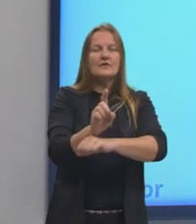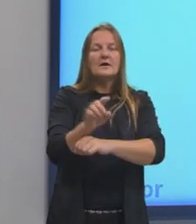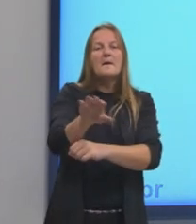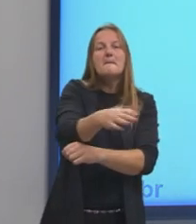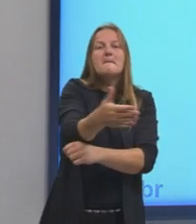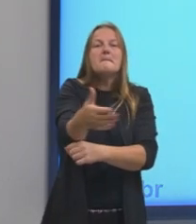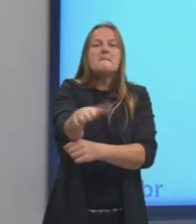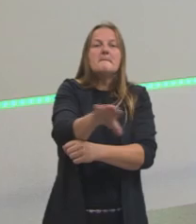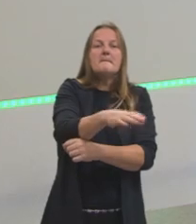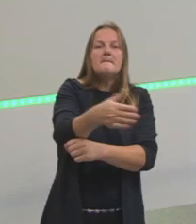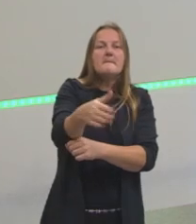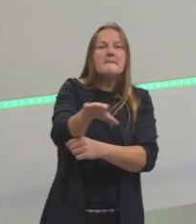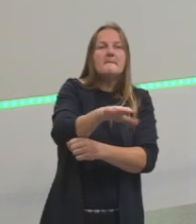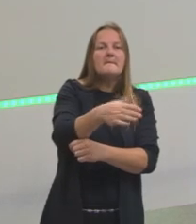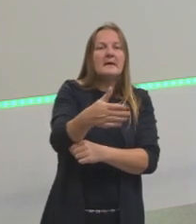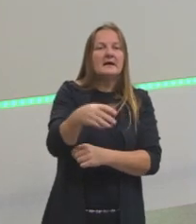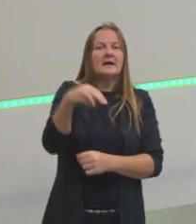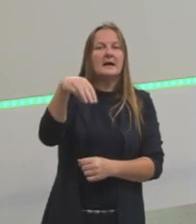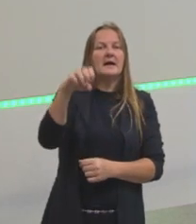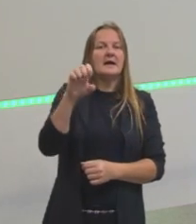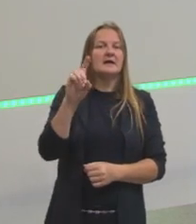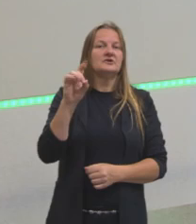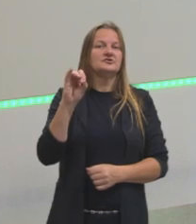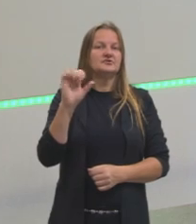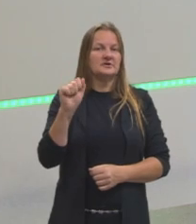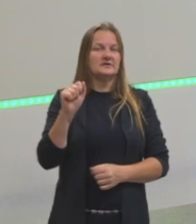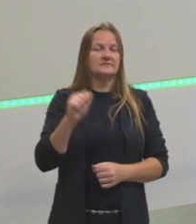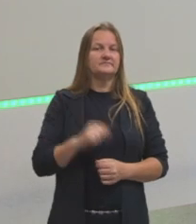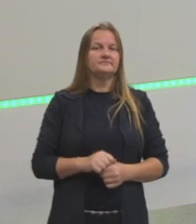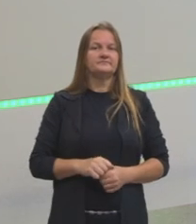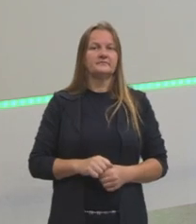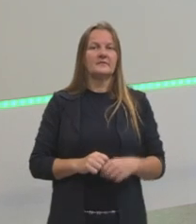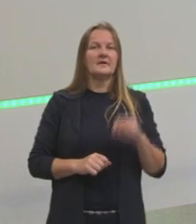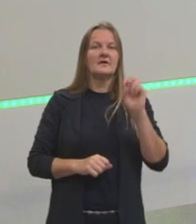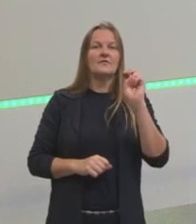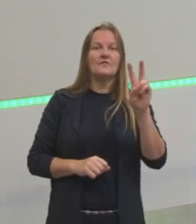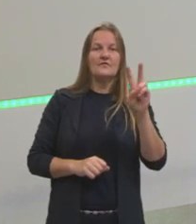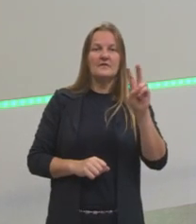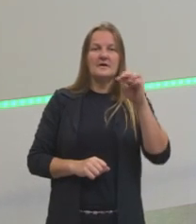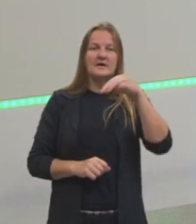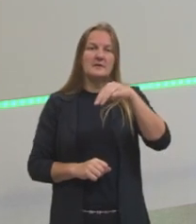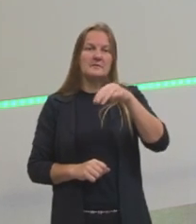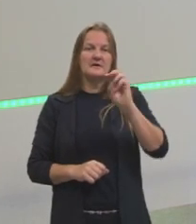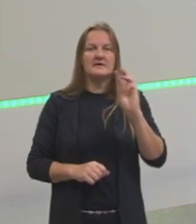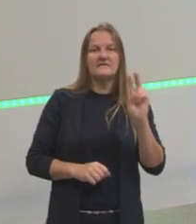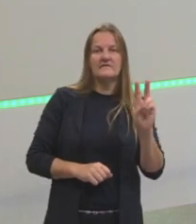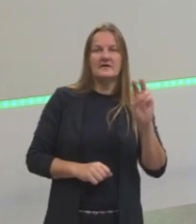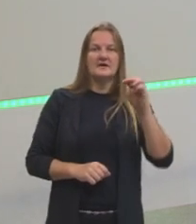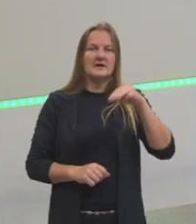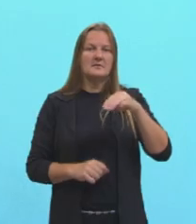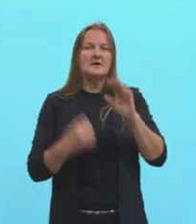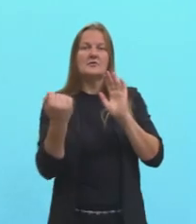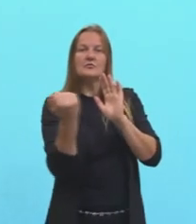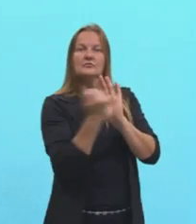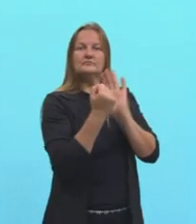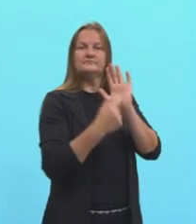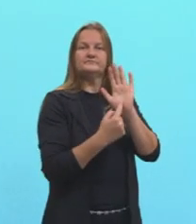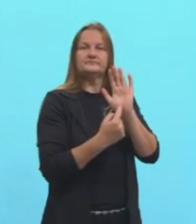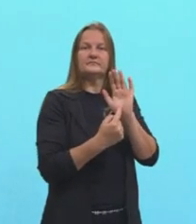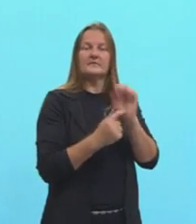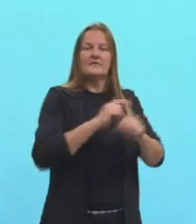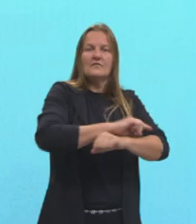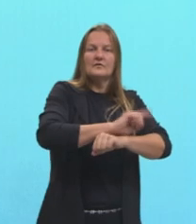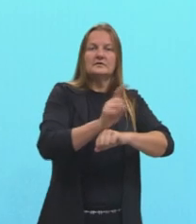A gente coloca um índice aqui, V, né? De velocidade e M de média, tá? Geralmente, a velocidade a gente